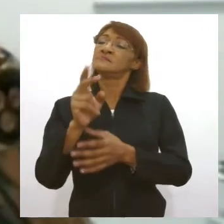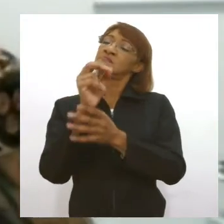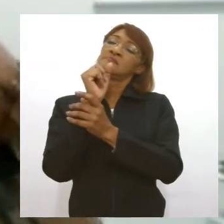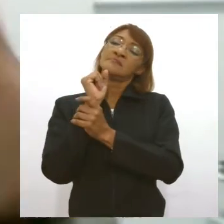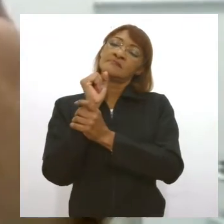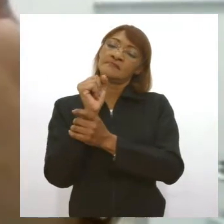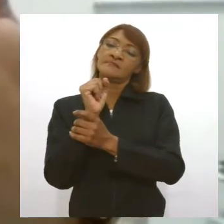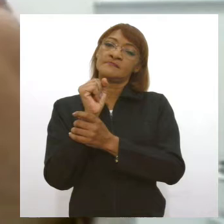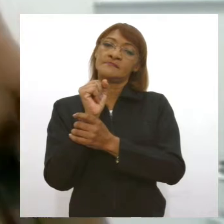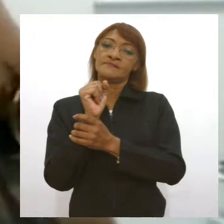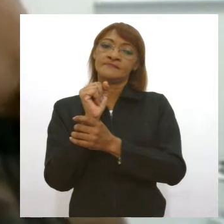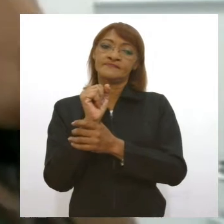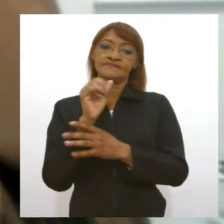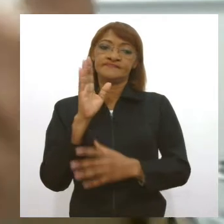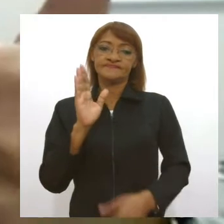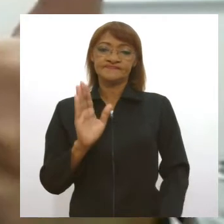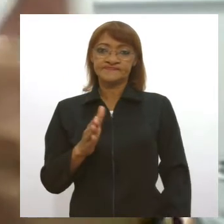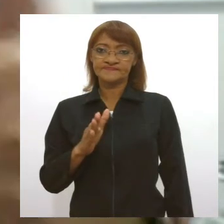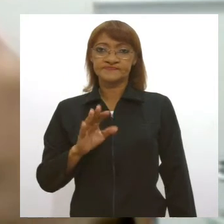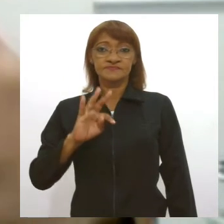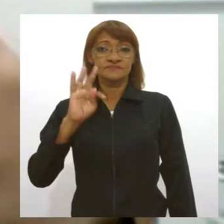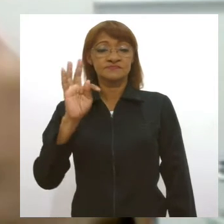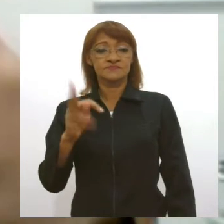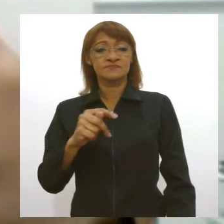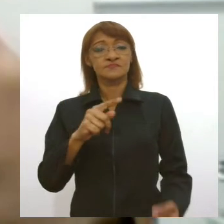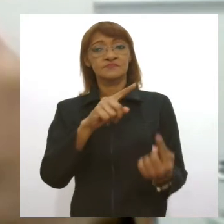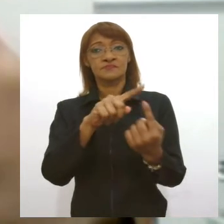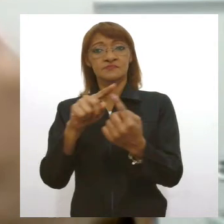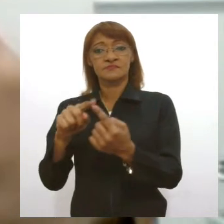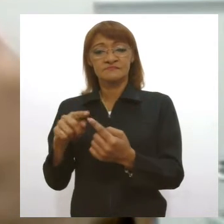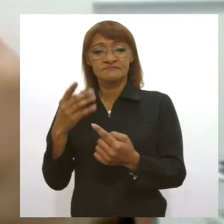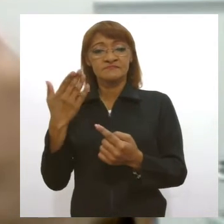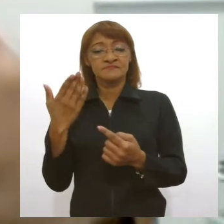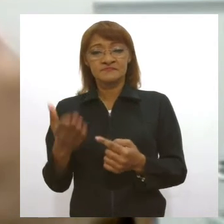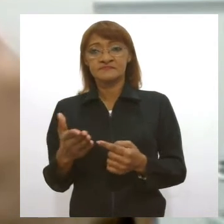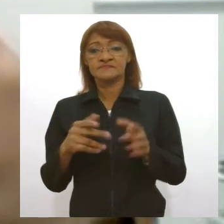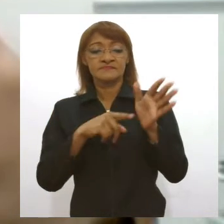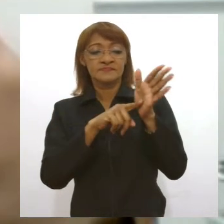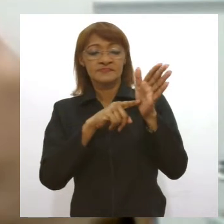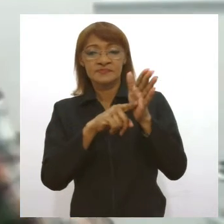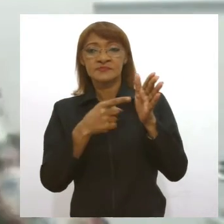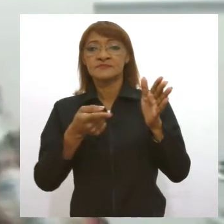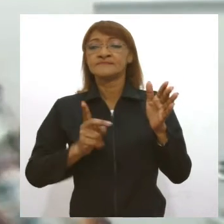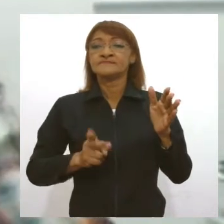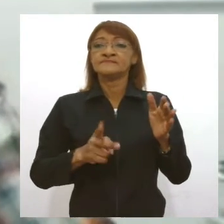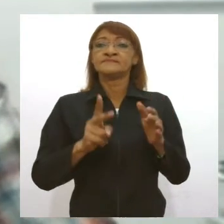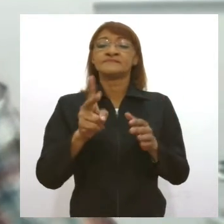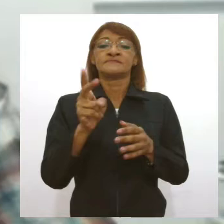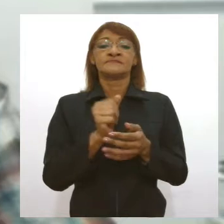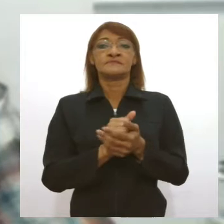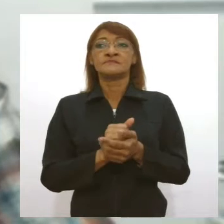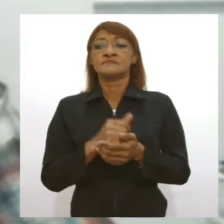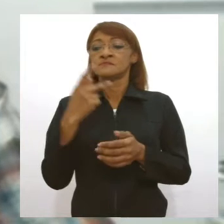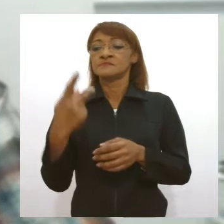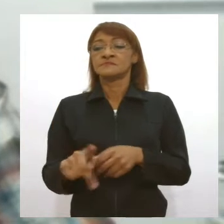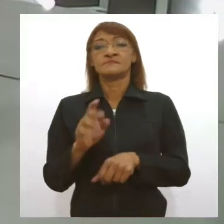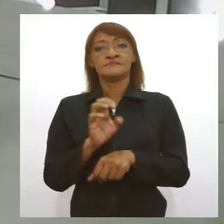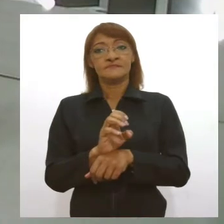Garantido os kits, garantido os insumos, para que a testagem continue sendo alta dentro do Estado.